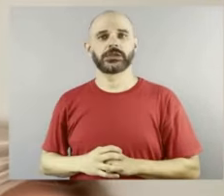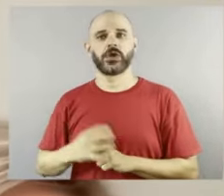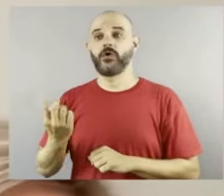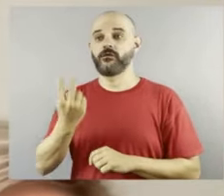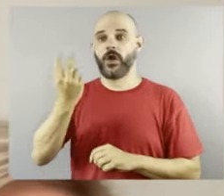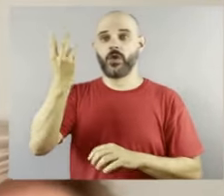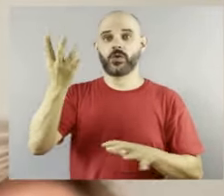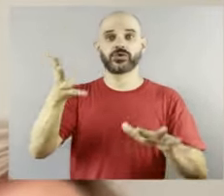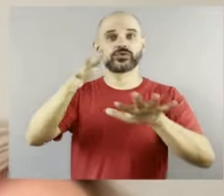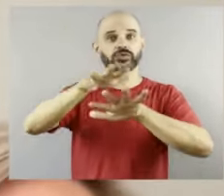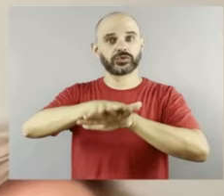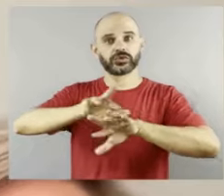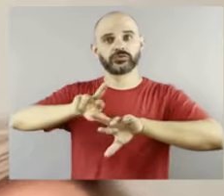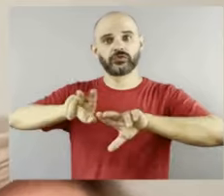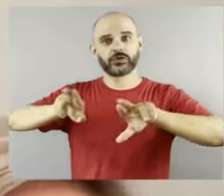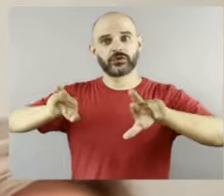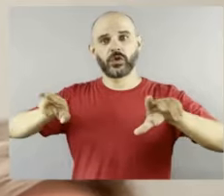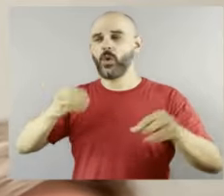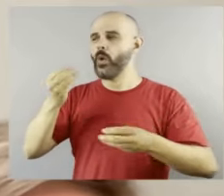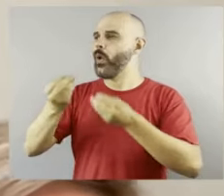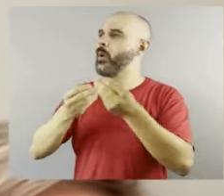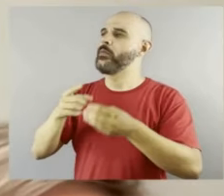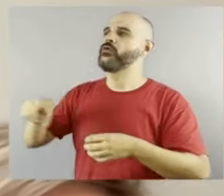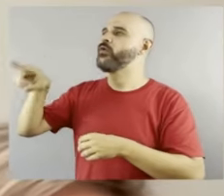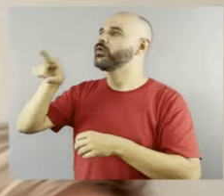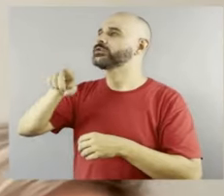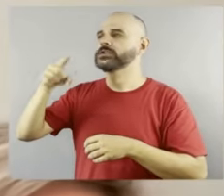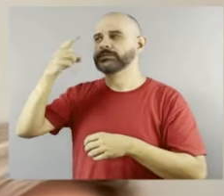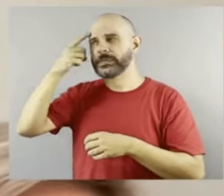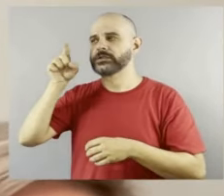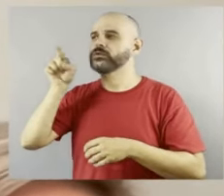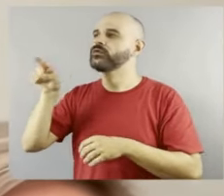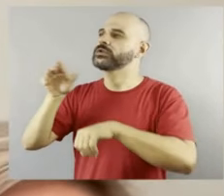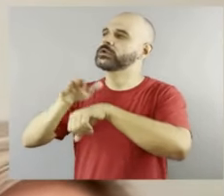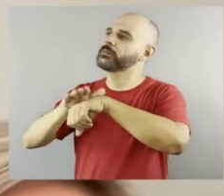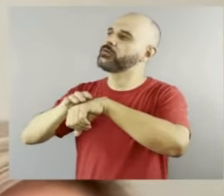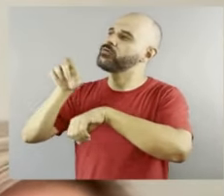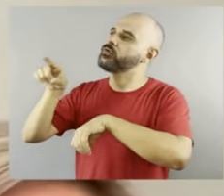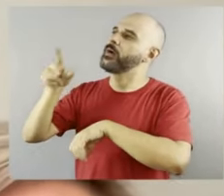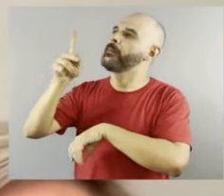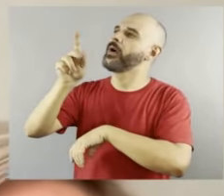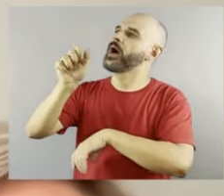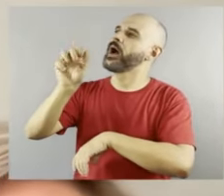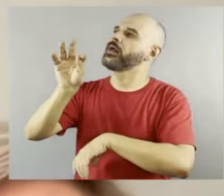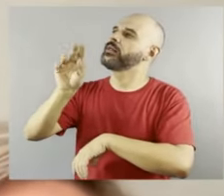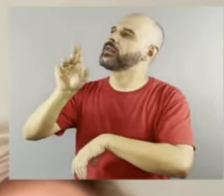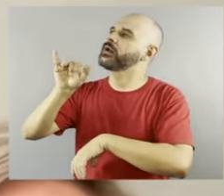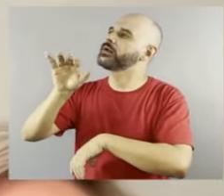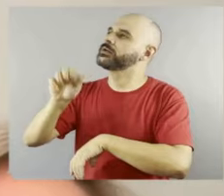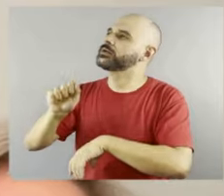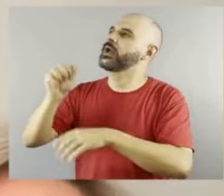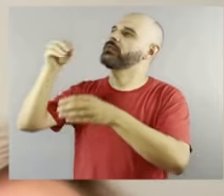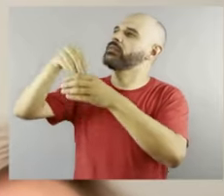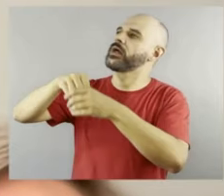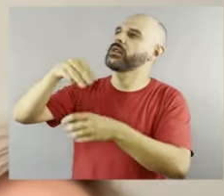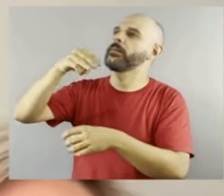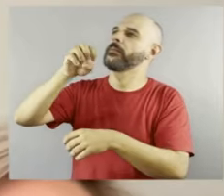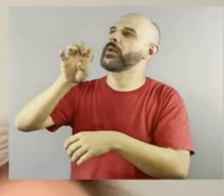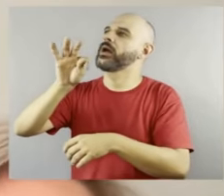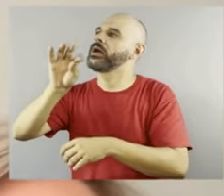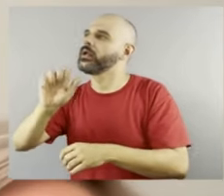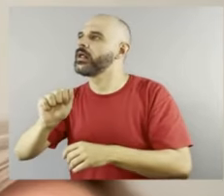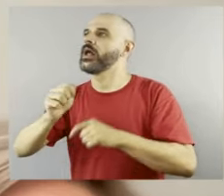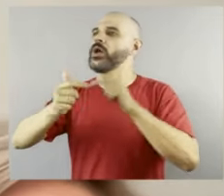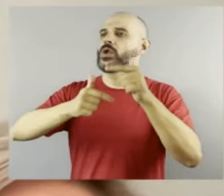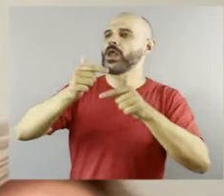isso? Como é que você, Patrícia, pensa isso dentro da própria meta e dentro do trabalho que faz Natácia que é Castelli? Eu